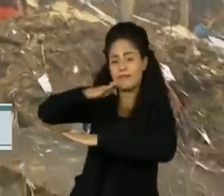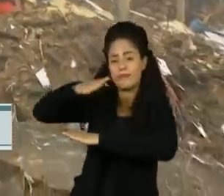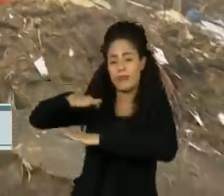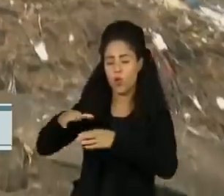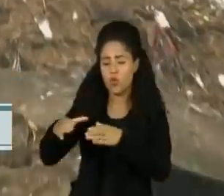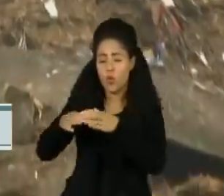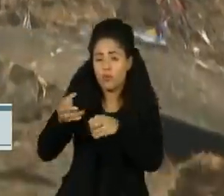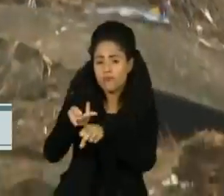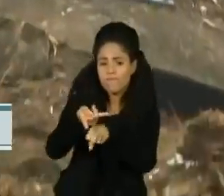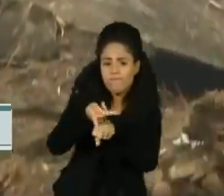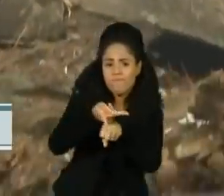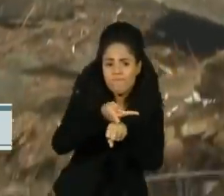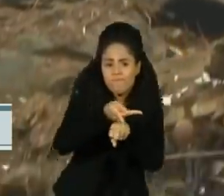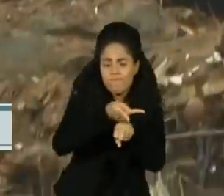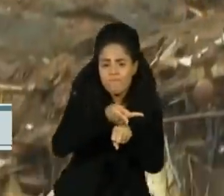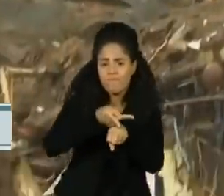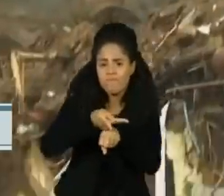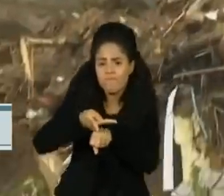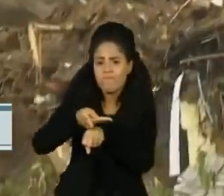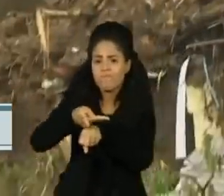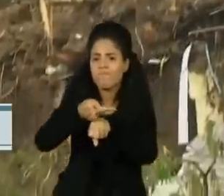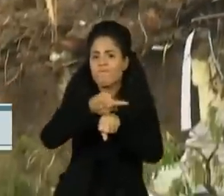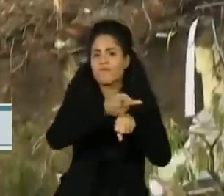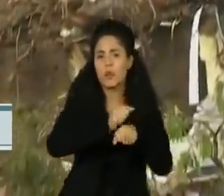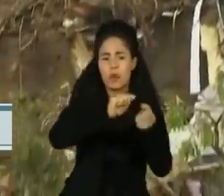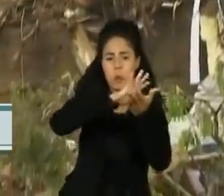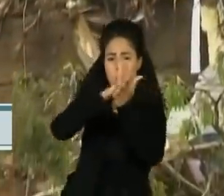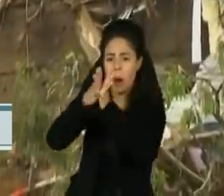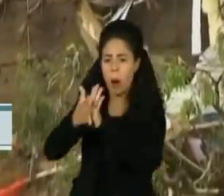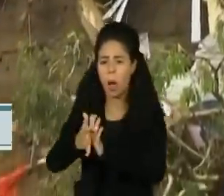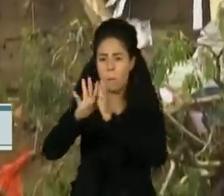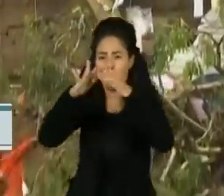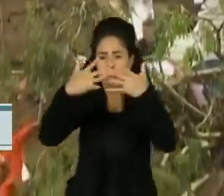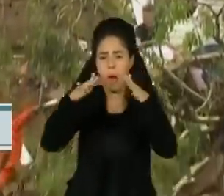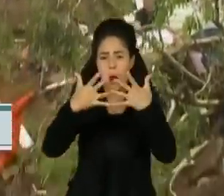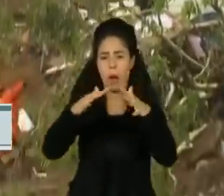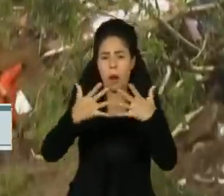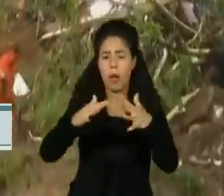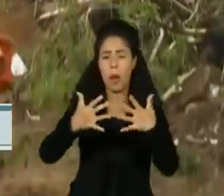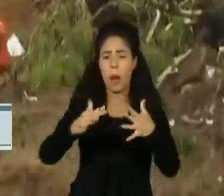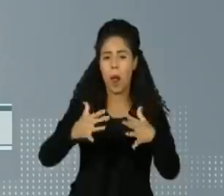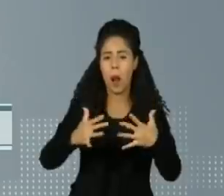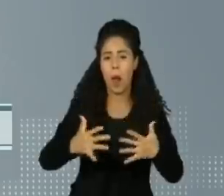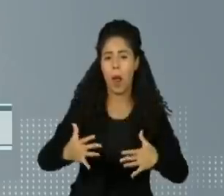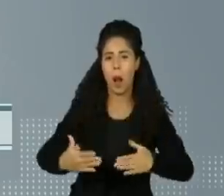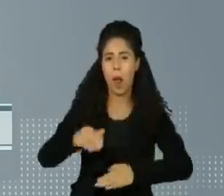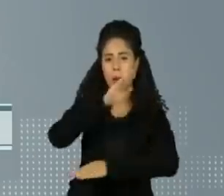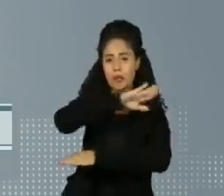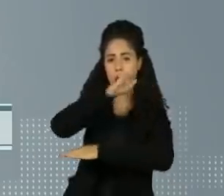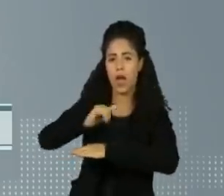resgate seguiram em direção às áreas destruídas pela pista de descida da serra.